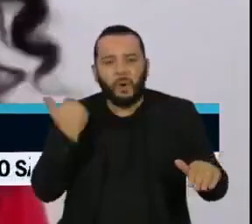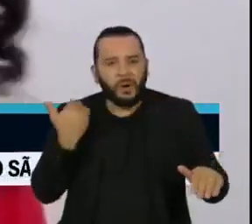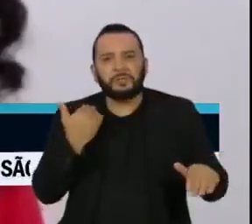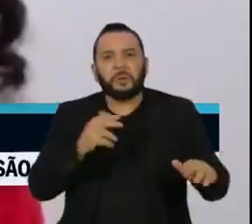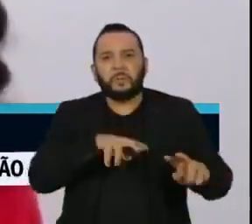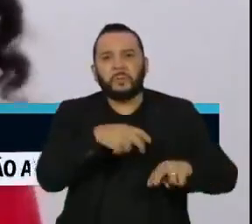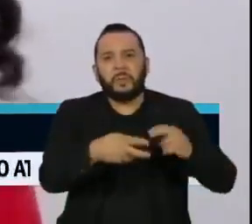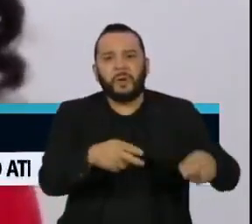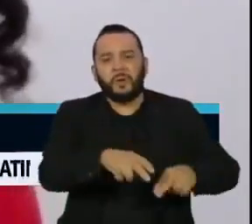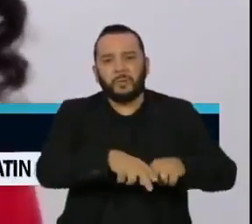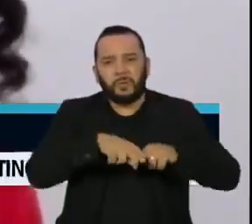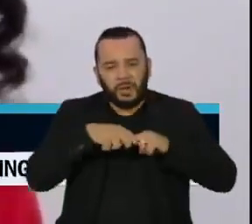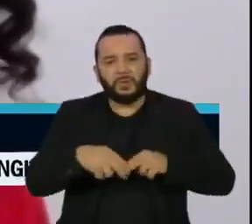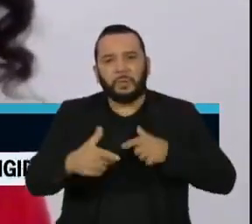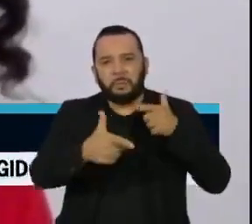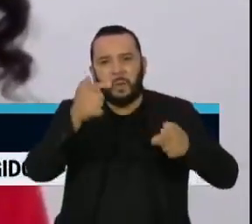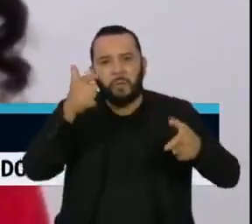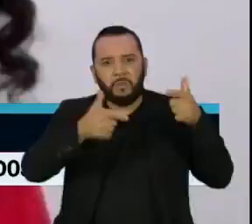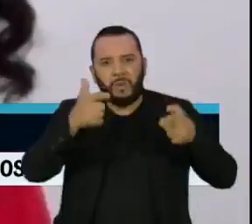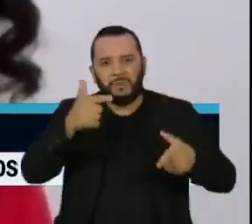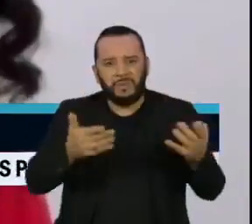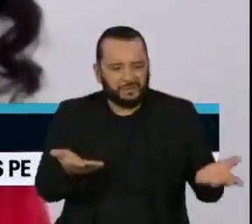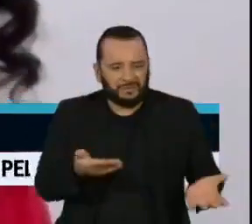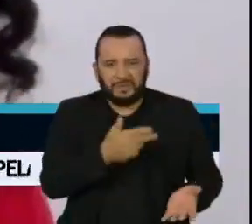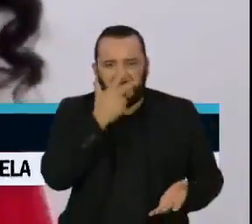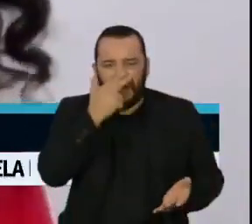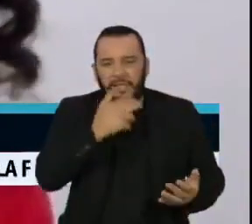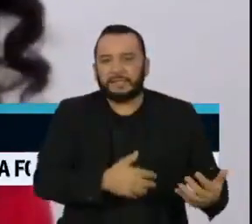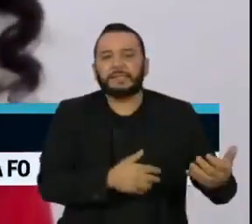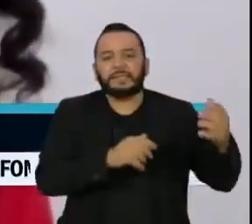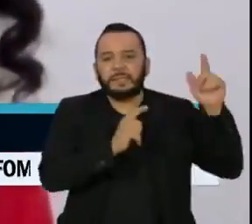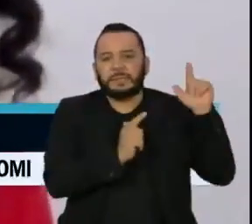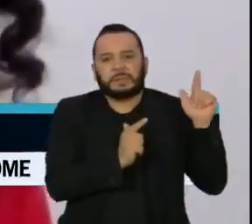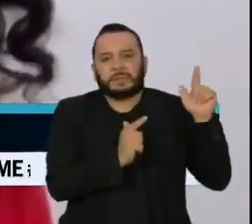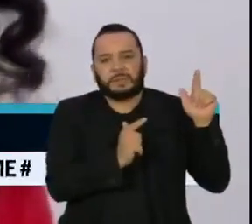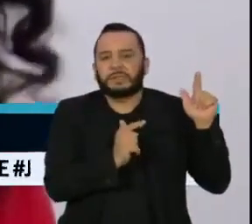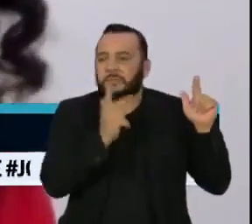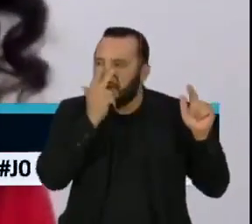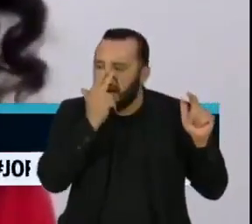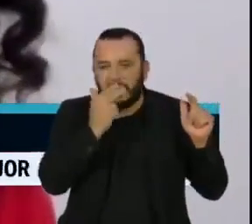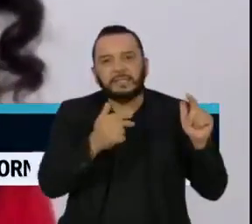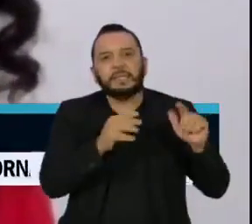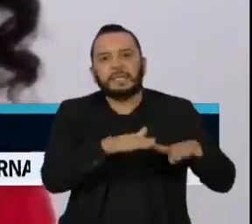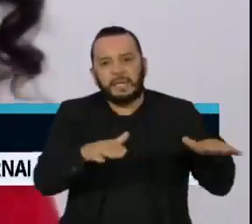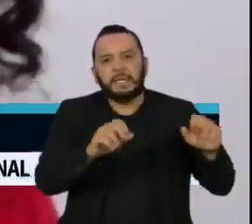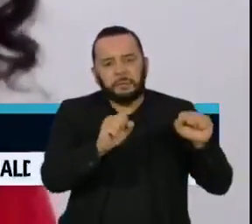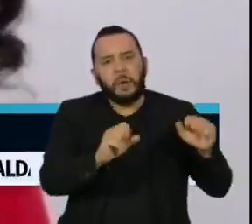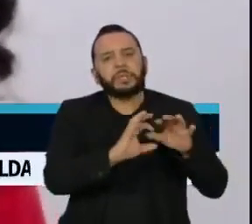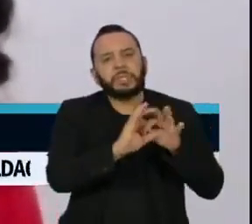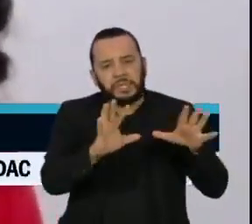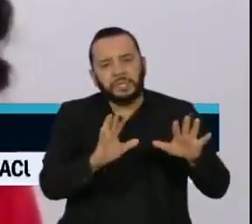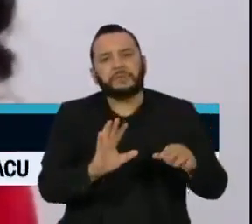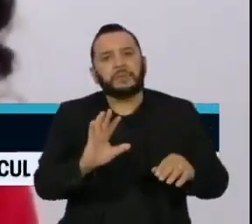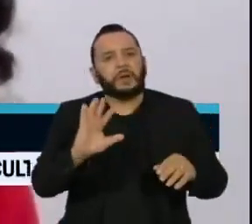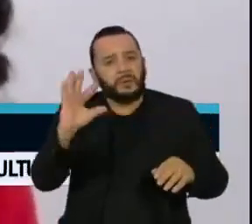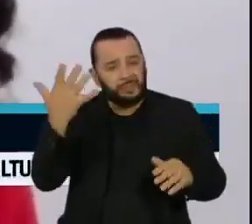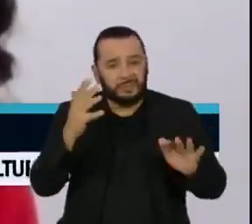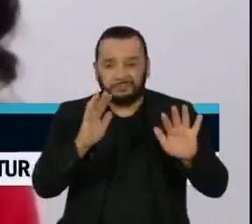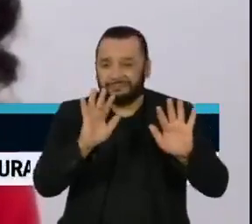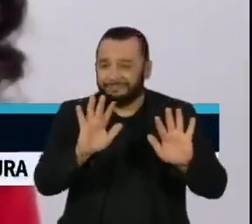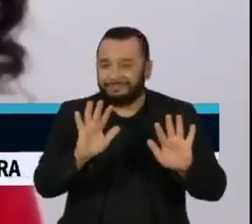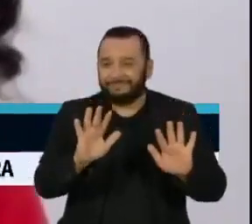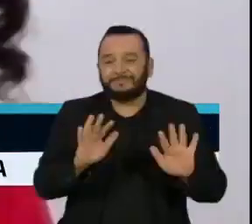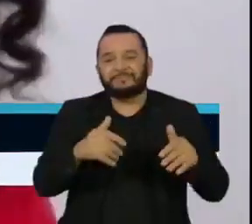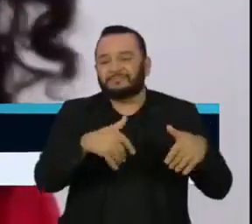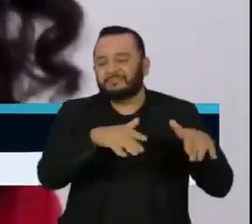E quando a gente mistura essas duas figuras, a mensagem que está chegando é que essa aproximação pode acontecer. Quando, na verdade, o deveria